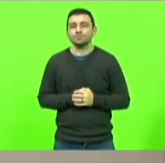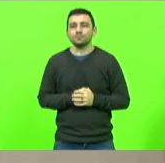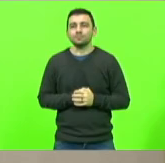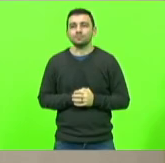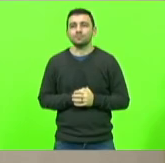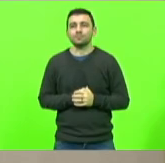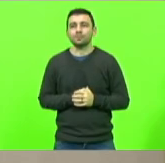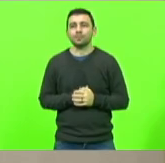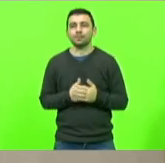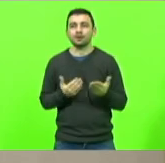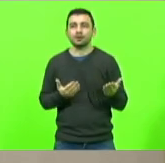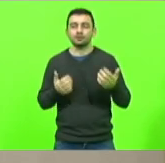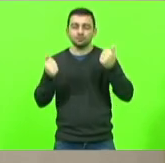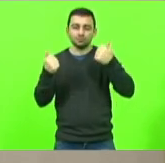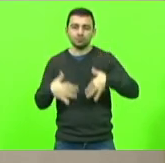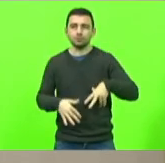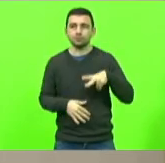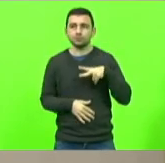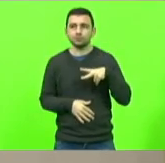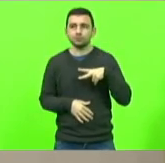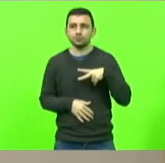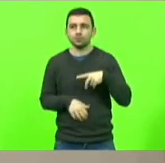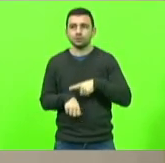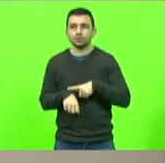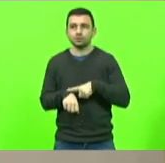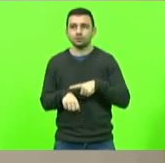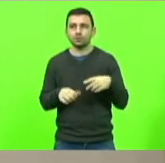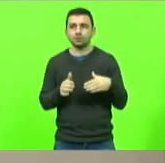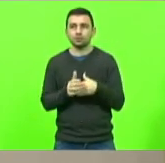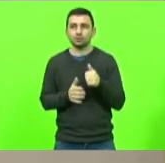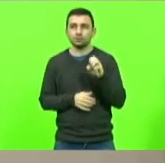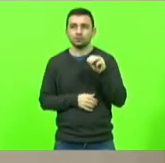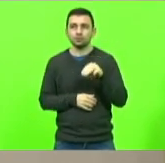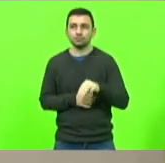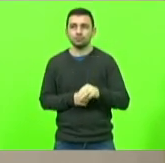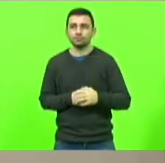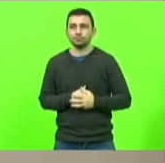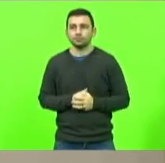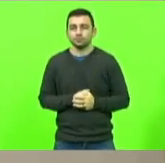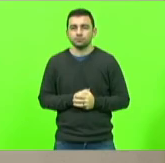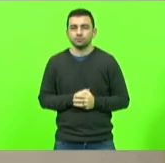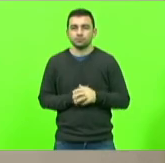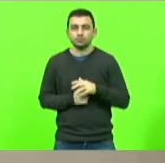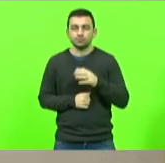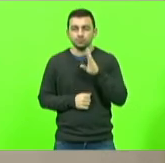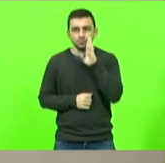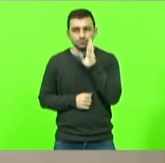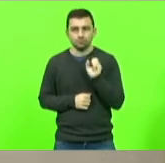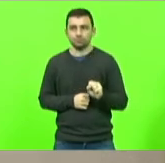passamos as explicações pessoais pelo tempo de até 10 minutos fará uso da palavra o deputado Bruno Souza